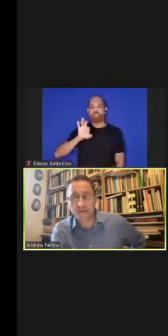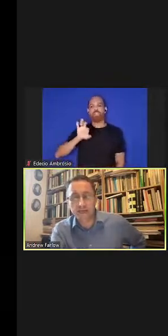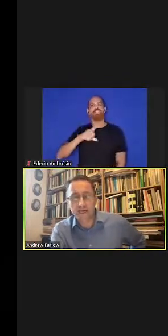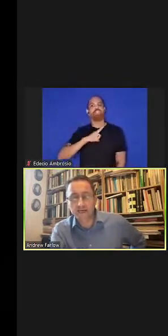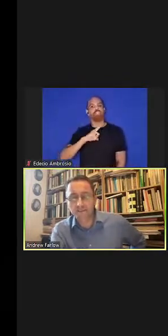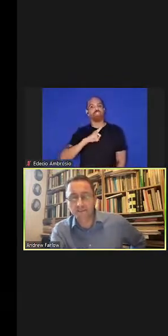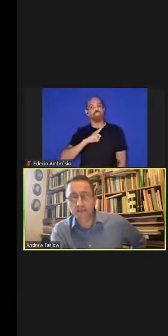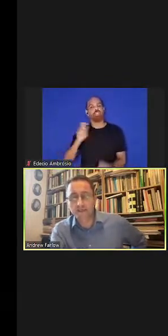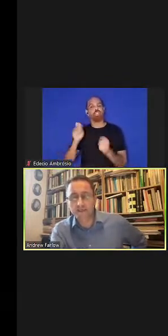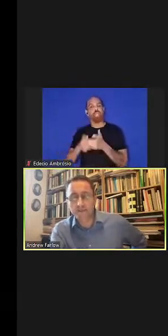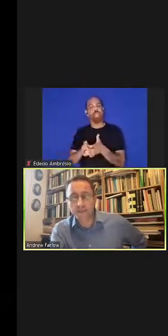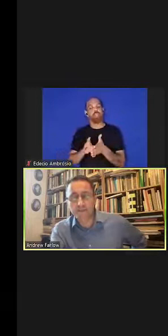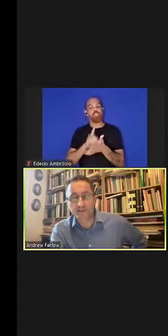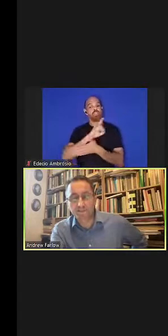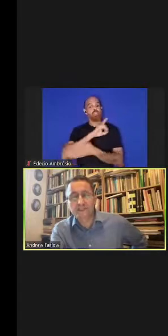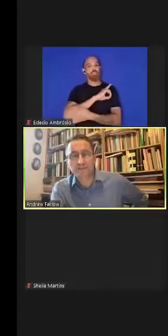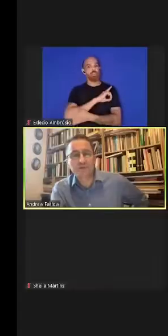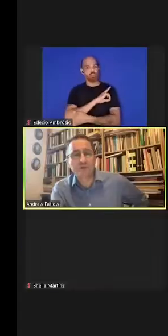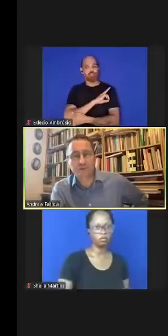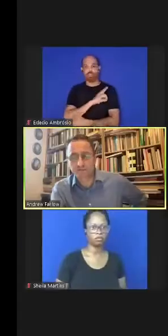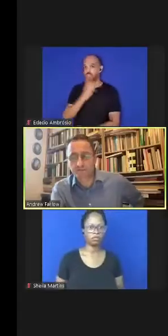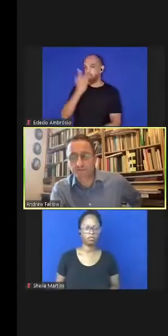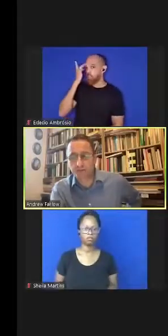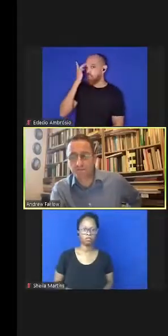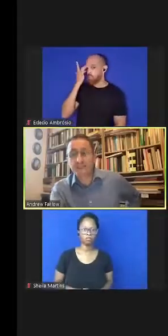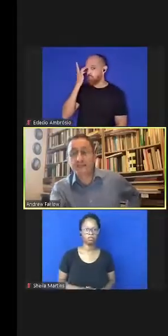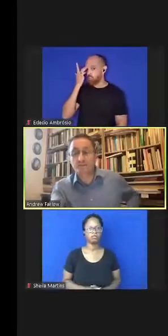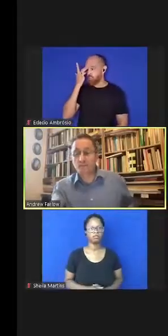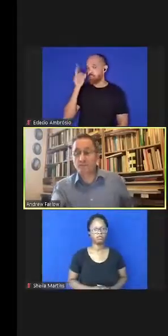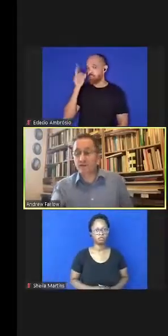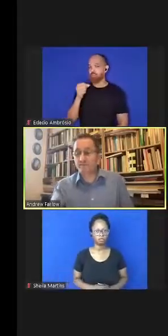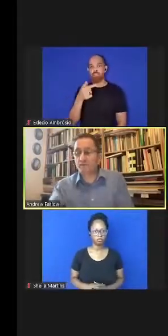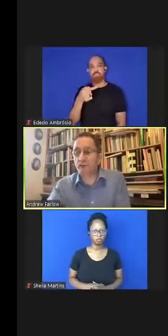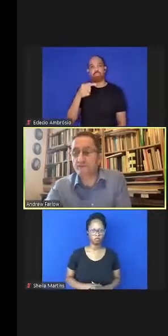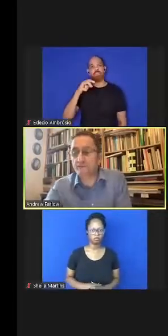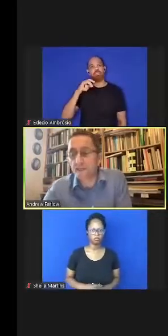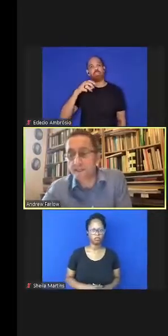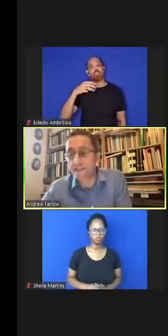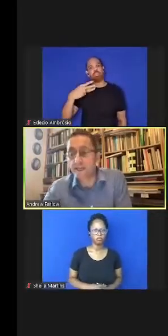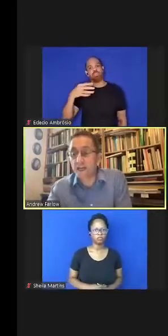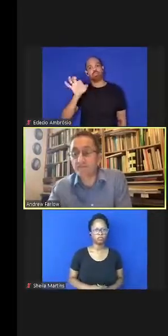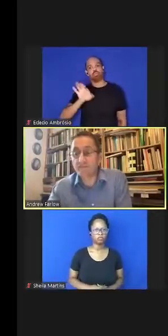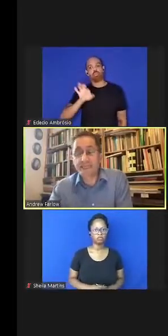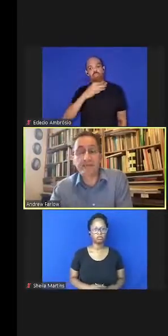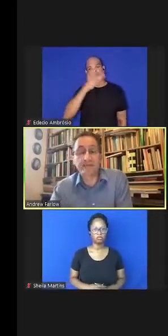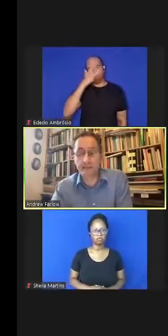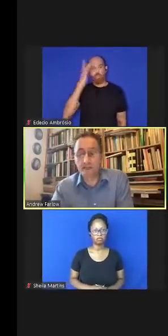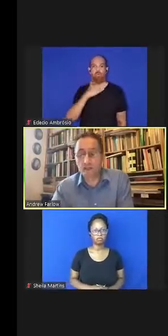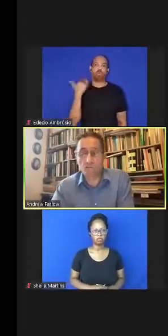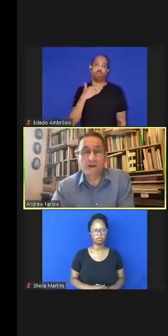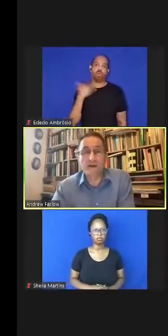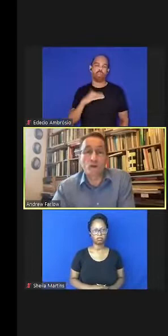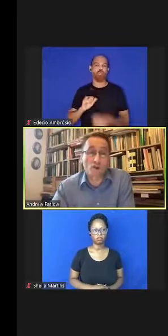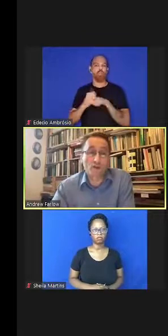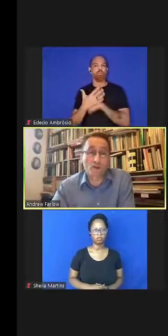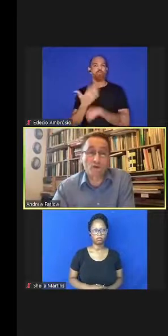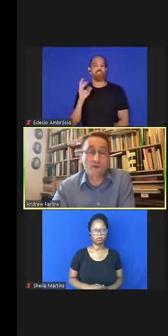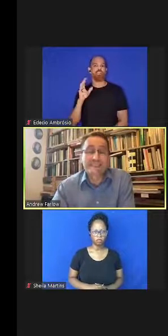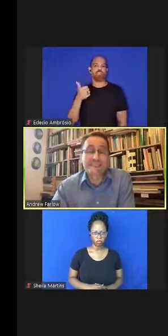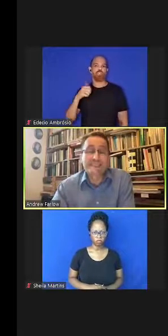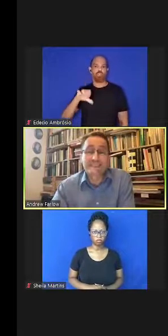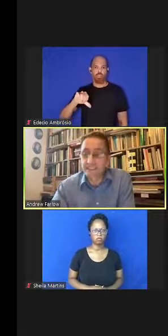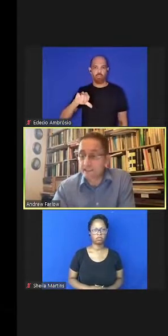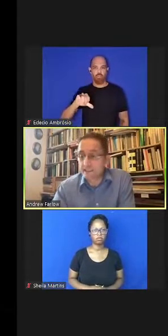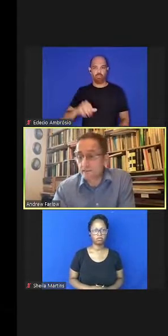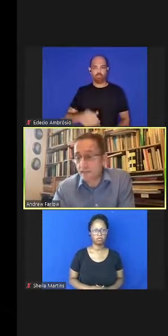anteriores e na Índia, 73% das pessoas morrendo de COVID-19 já